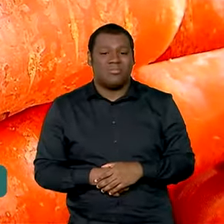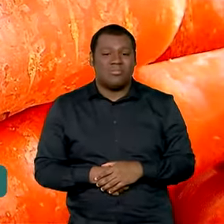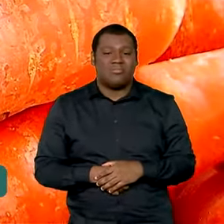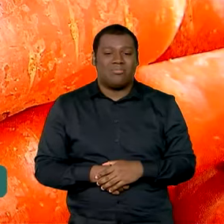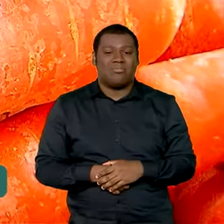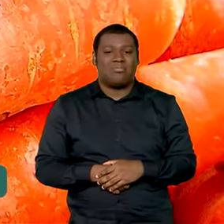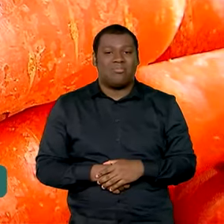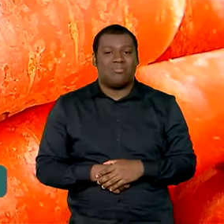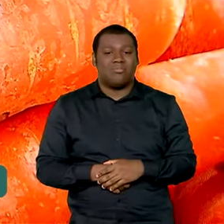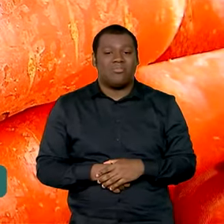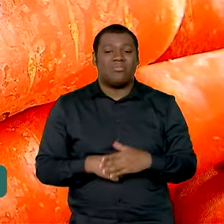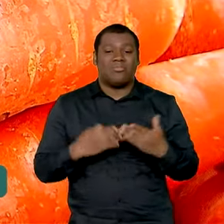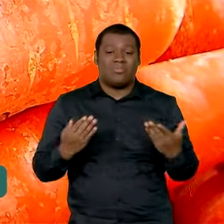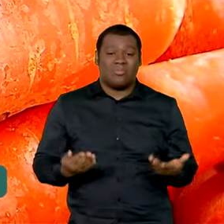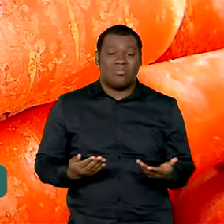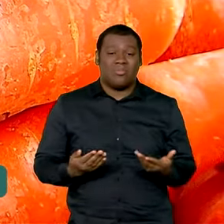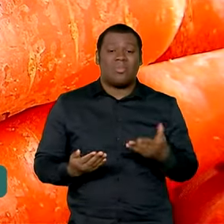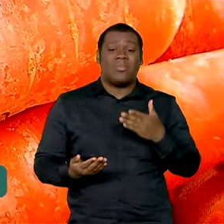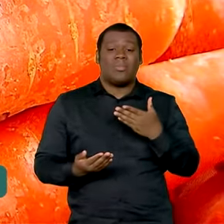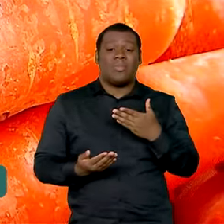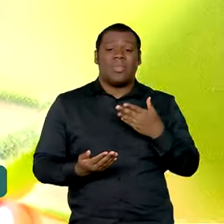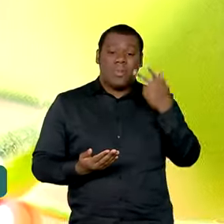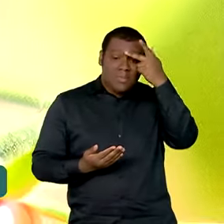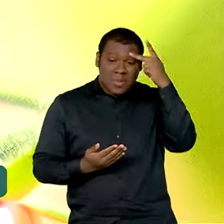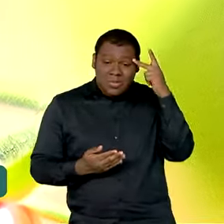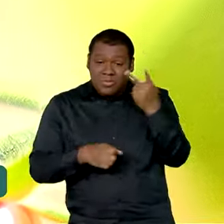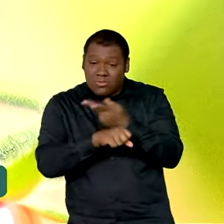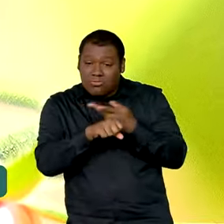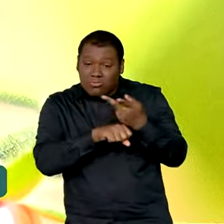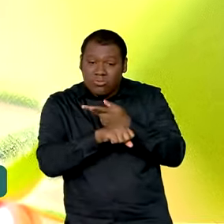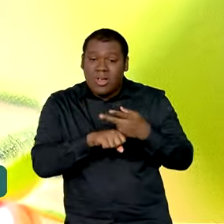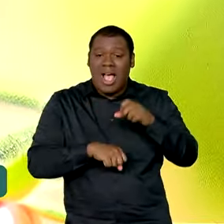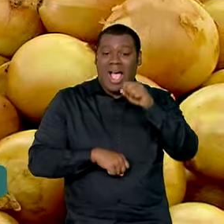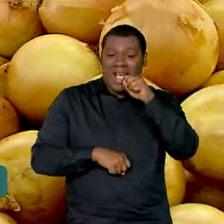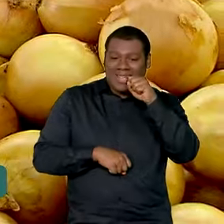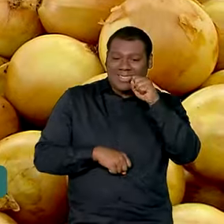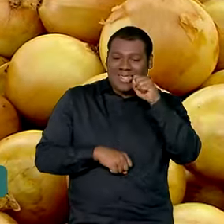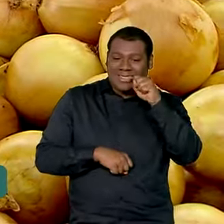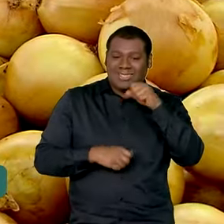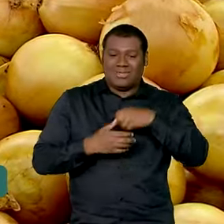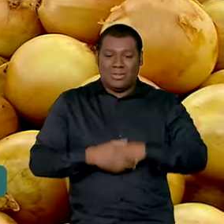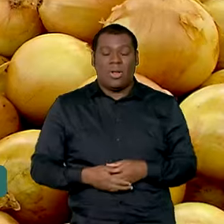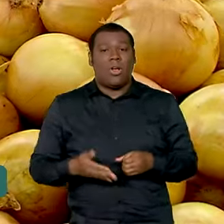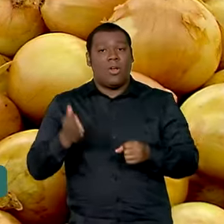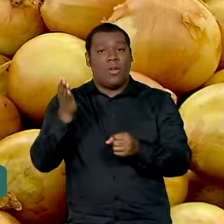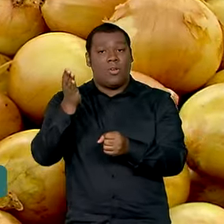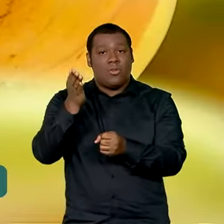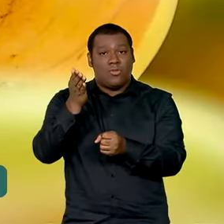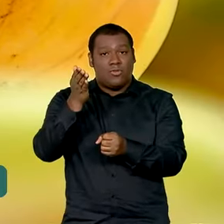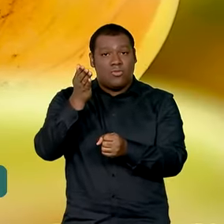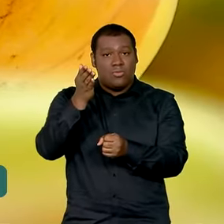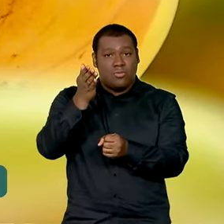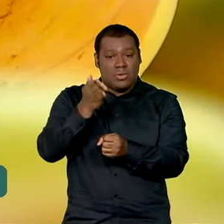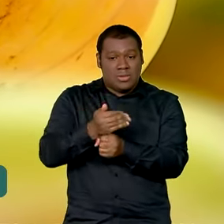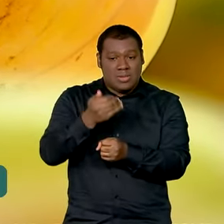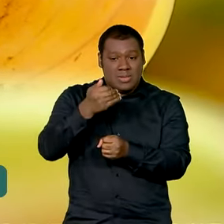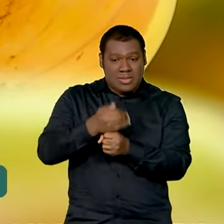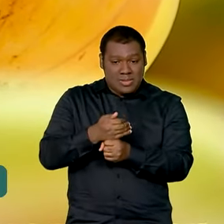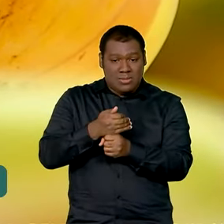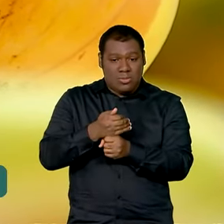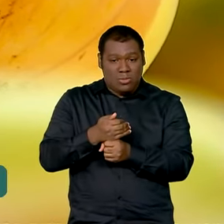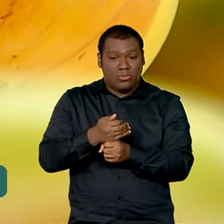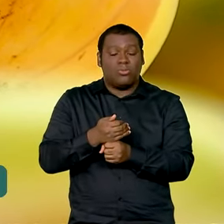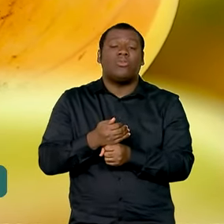foi influenciada pelo aumento da oferta do produto. Já o tomate e a cebola ficaram mais caros em março.